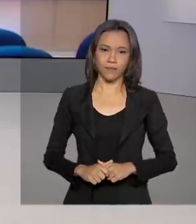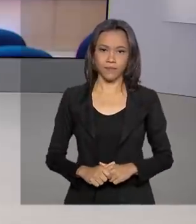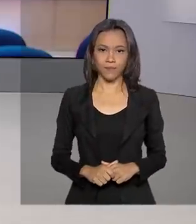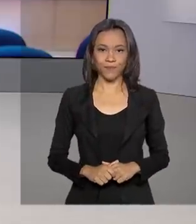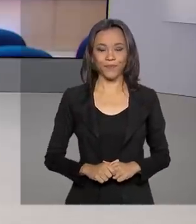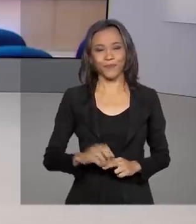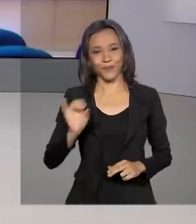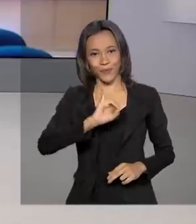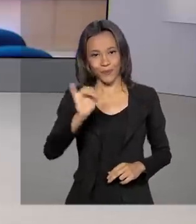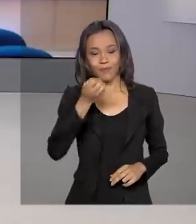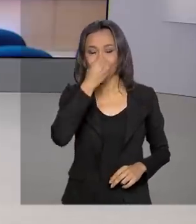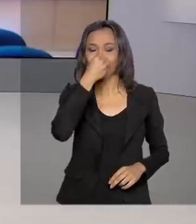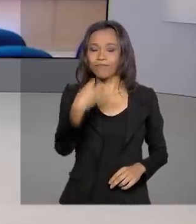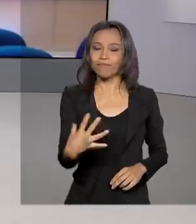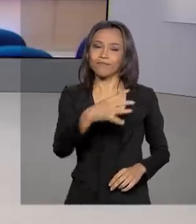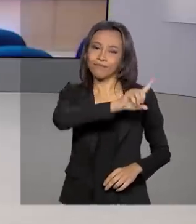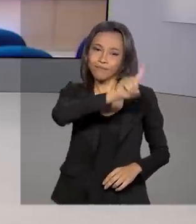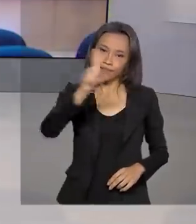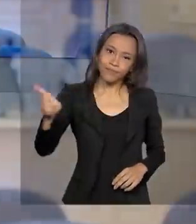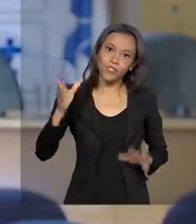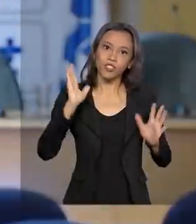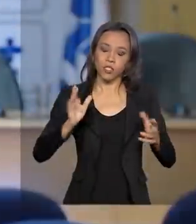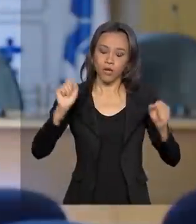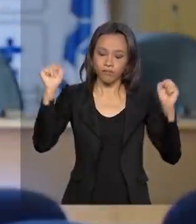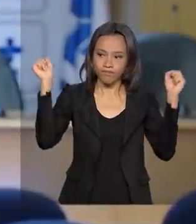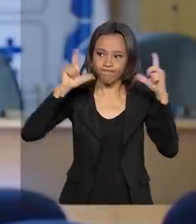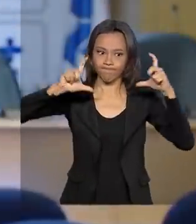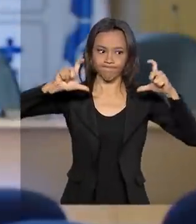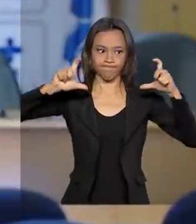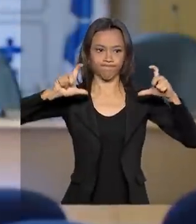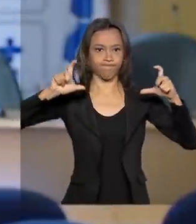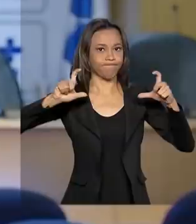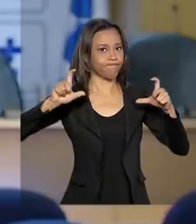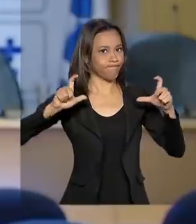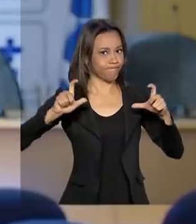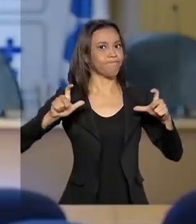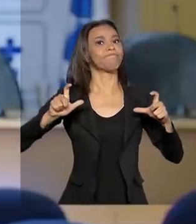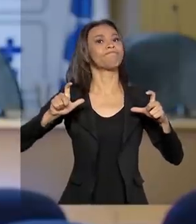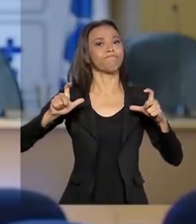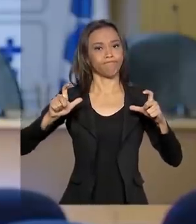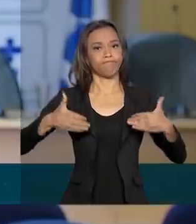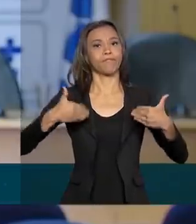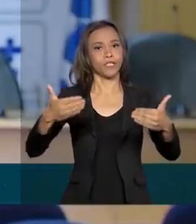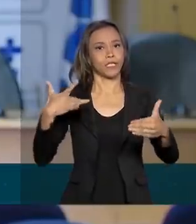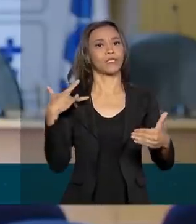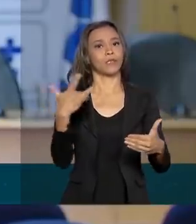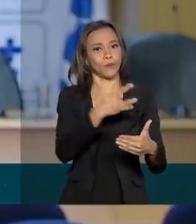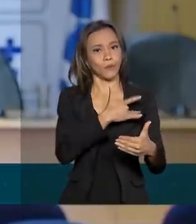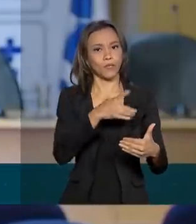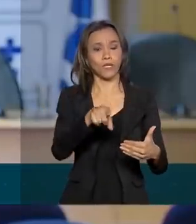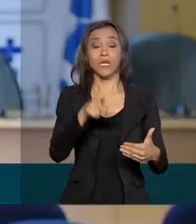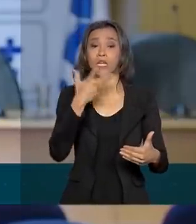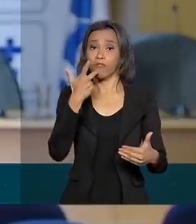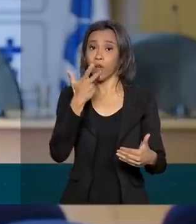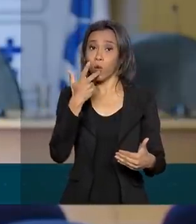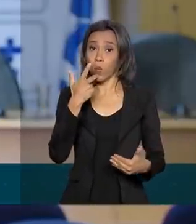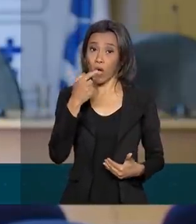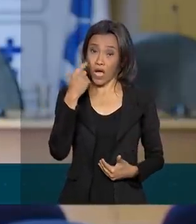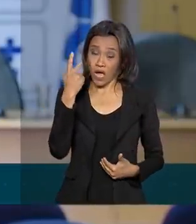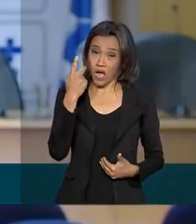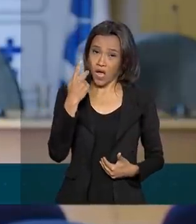Oi, Renata. Bom dia. Olha, estão em alerta sim, mas o Ministério da Saúde informou que não há casos